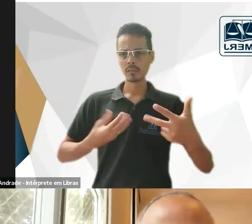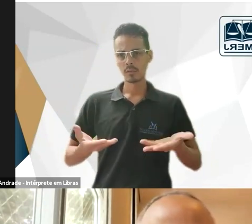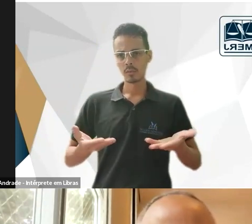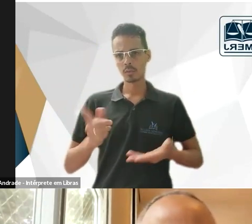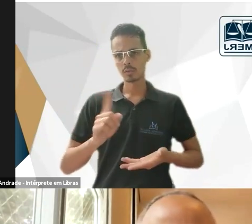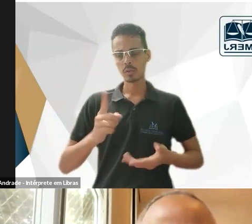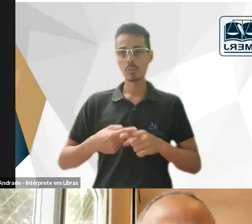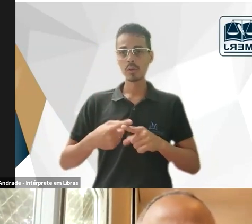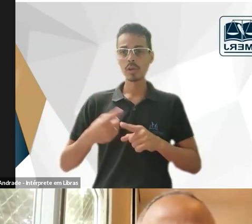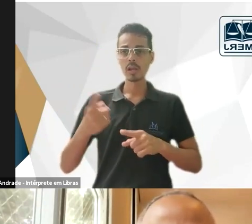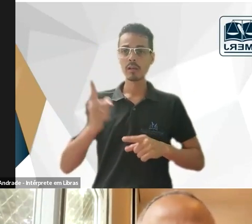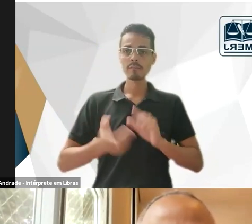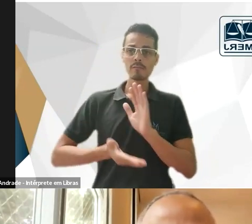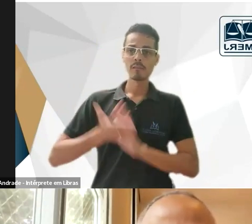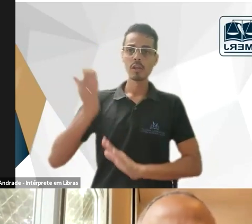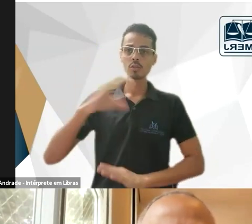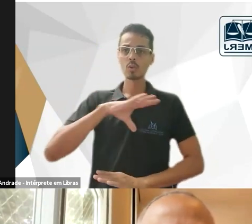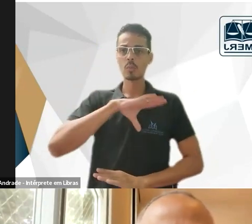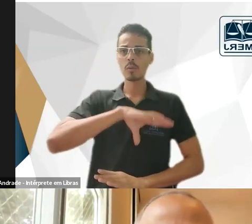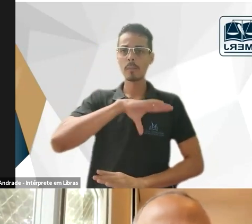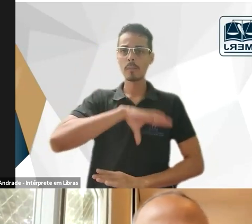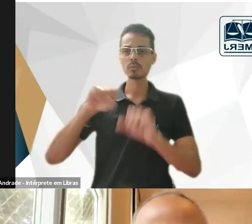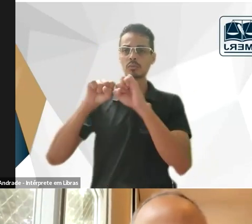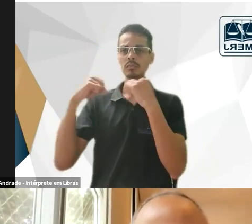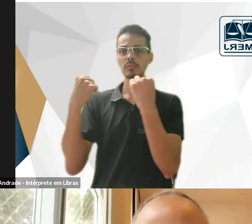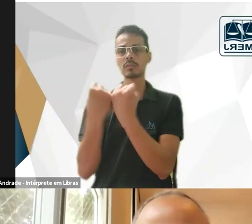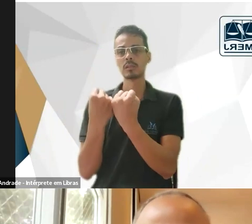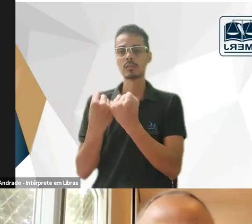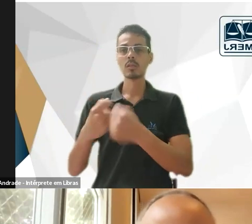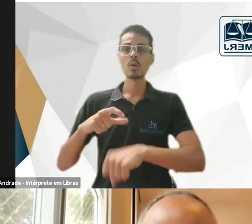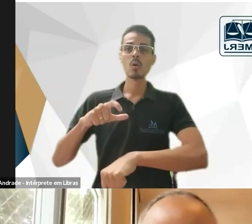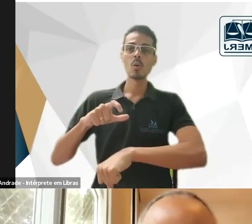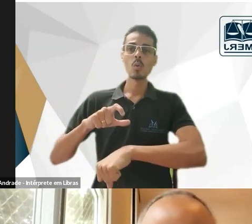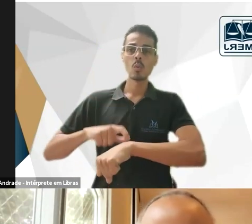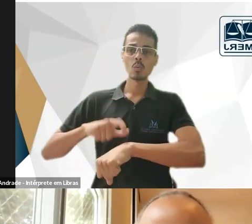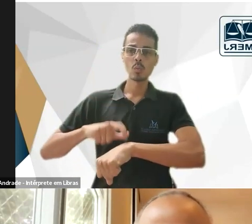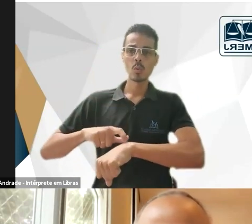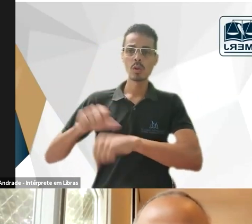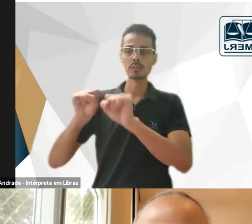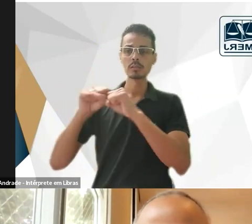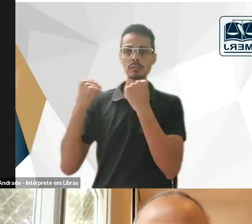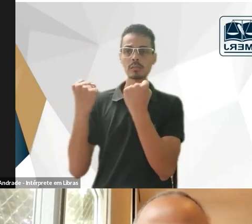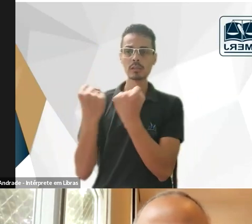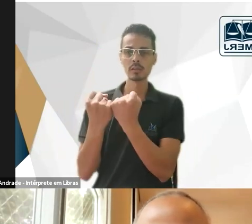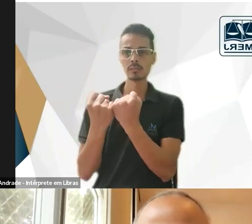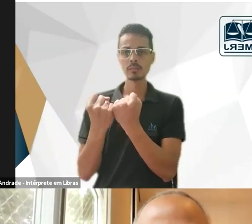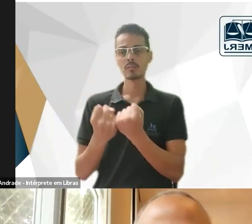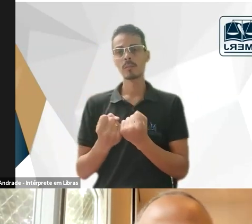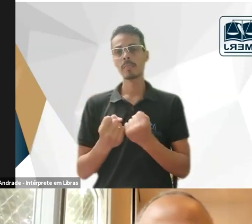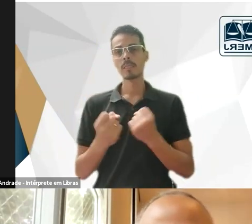Portugal. Então, na realidade, o horário do seminário, apesar de ser, a gente está fazendo esse evento